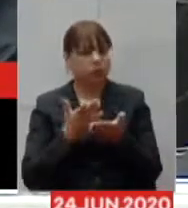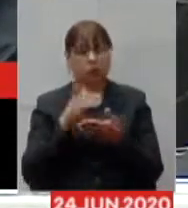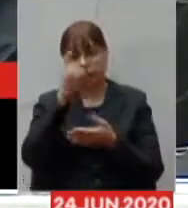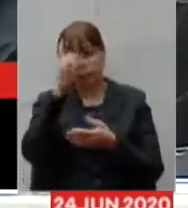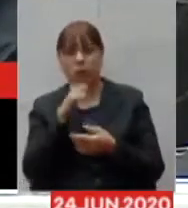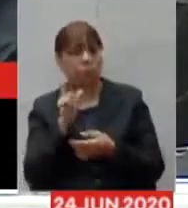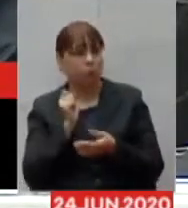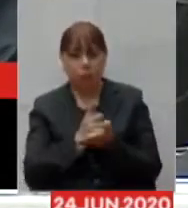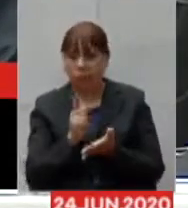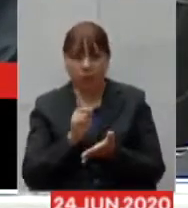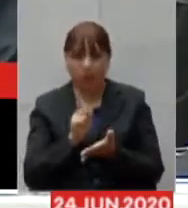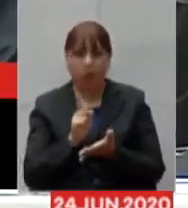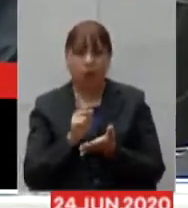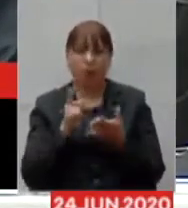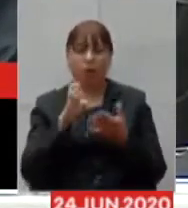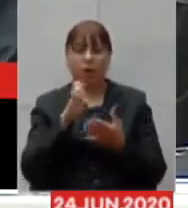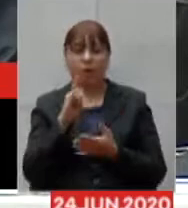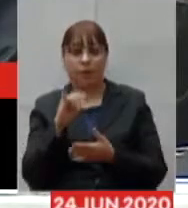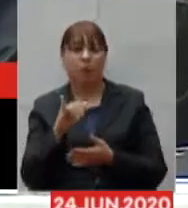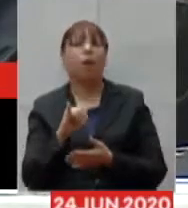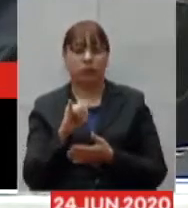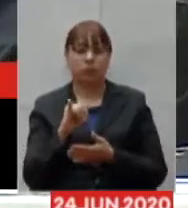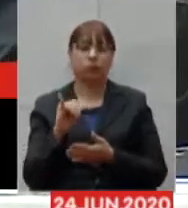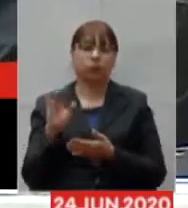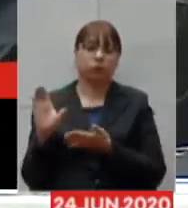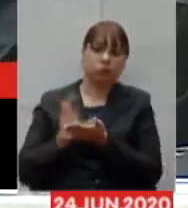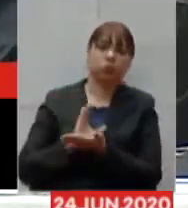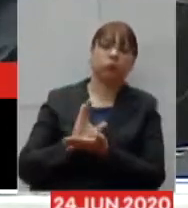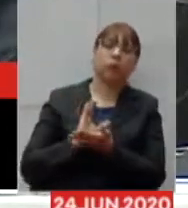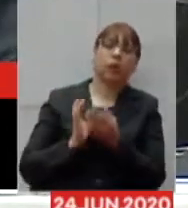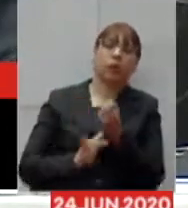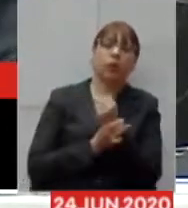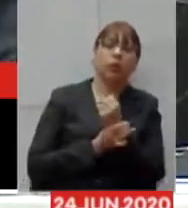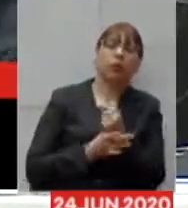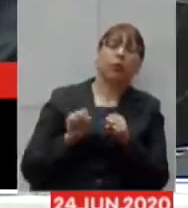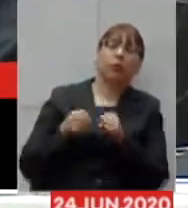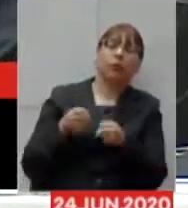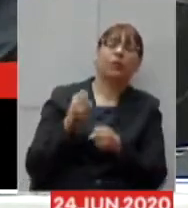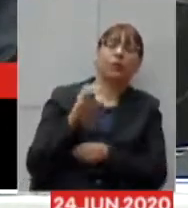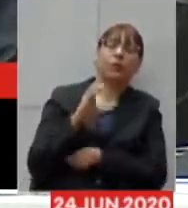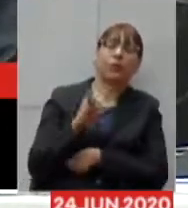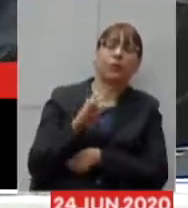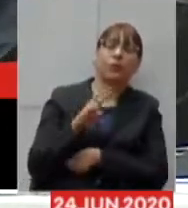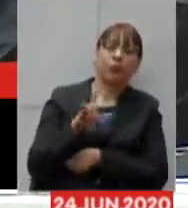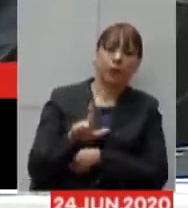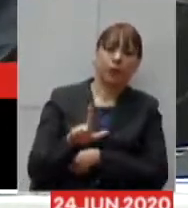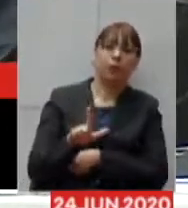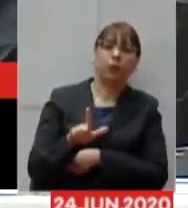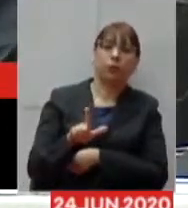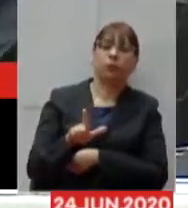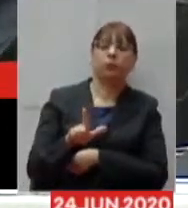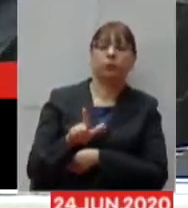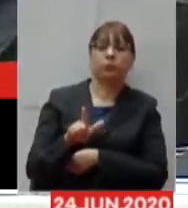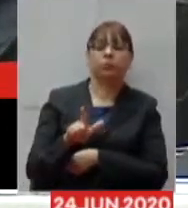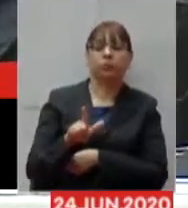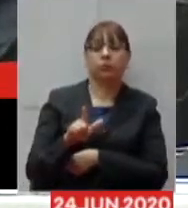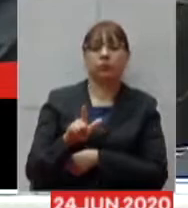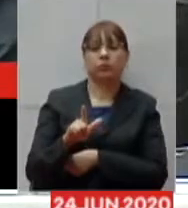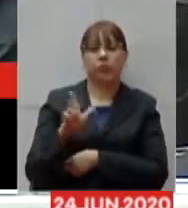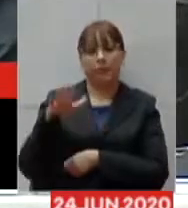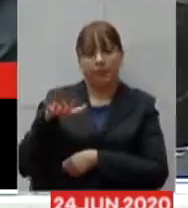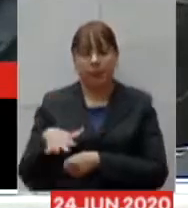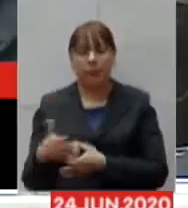comprassem ou então pegassem na Defesa Civil a preço de custo isso também deu uma magnitude